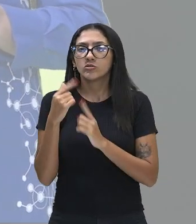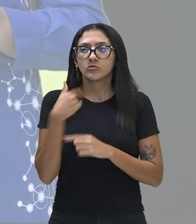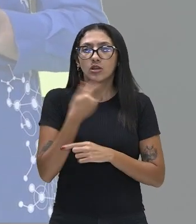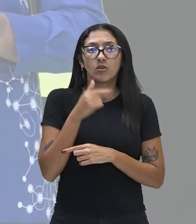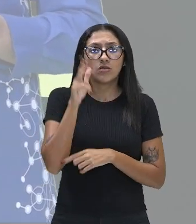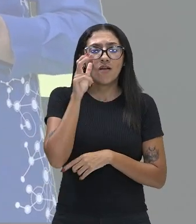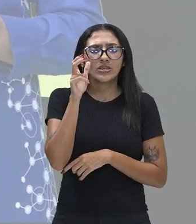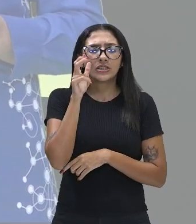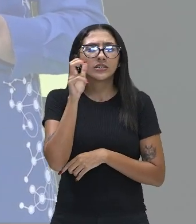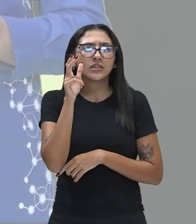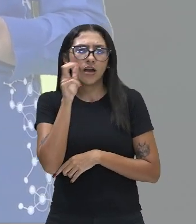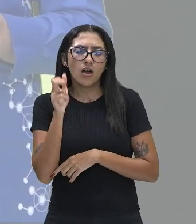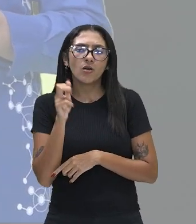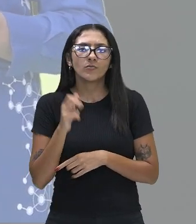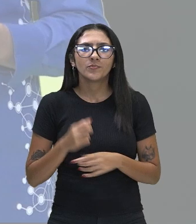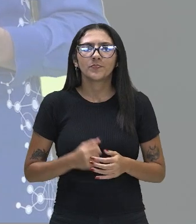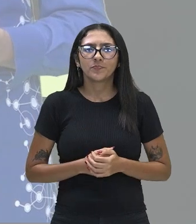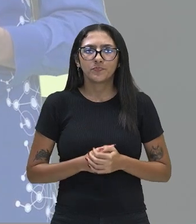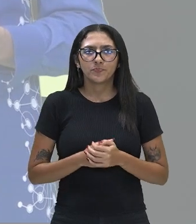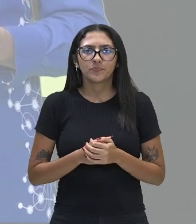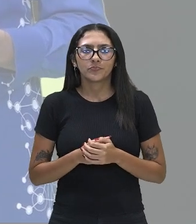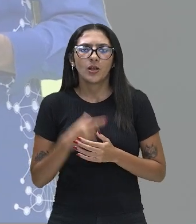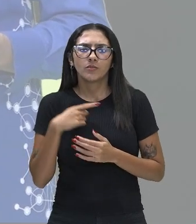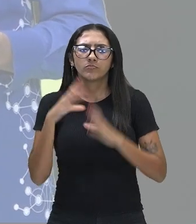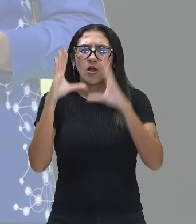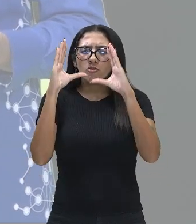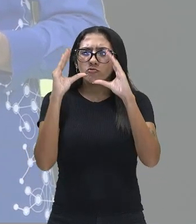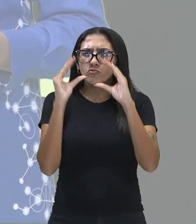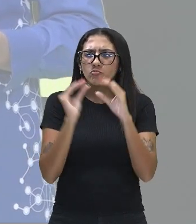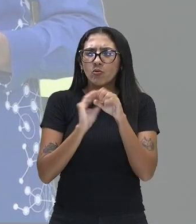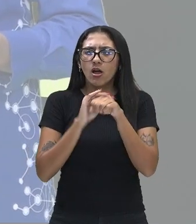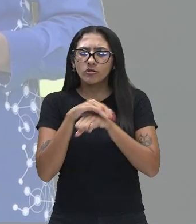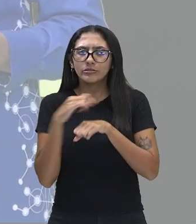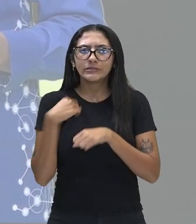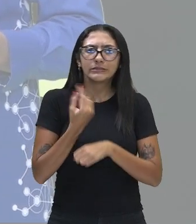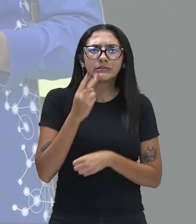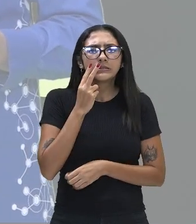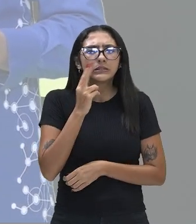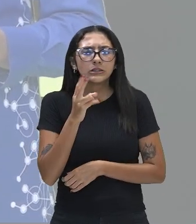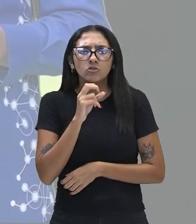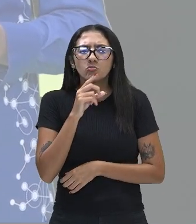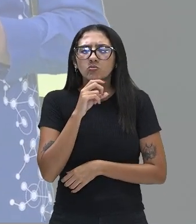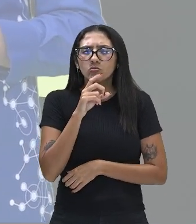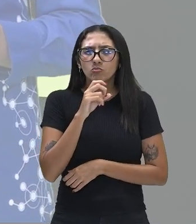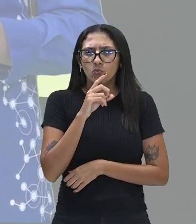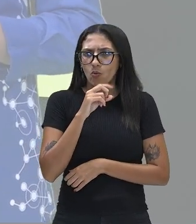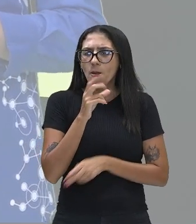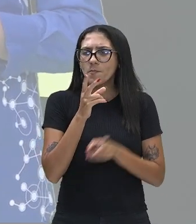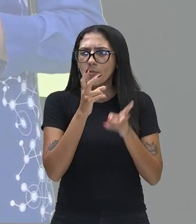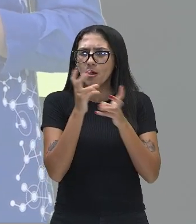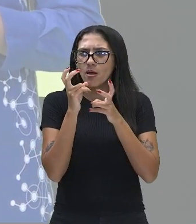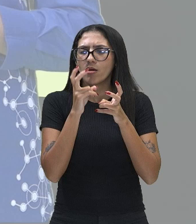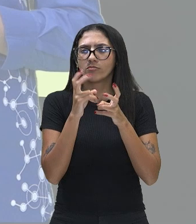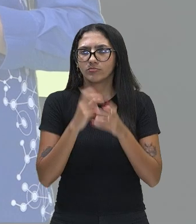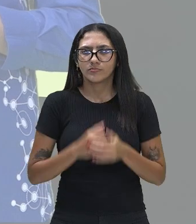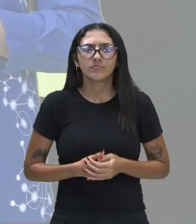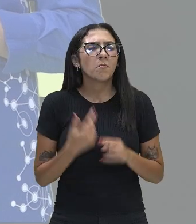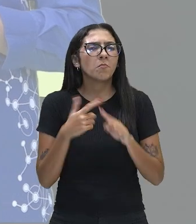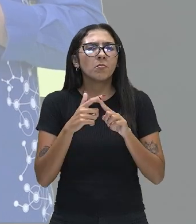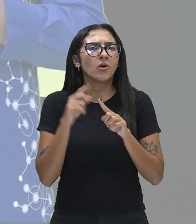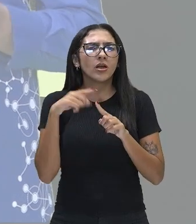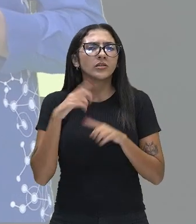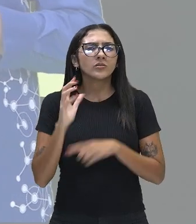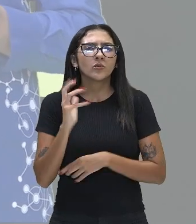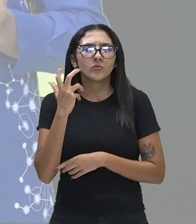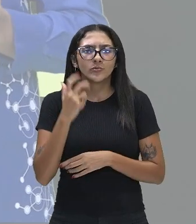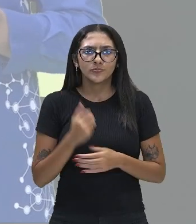baixa visão no ambiente noturno já ocasiona para esse sentido. Isso ocorre porque os